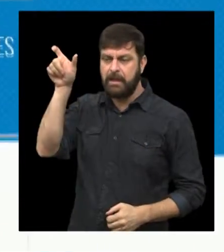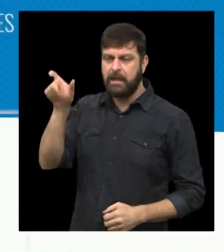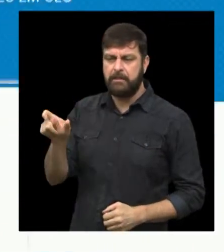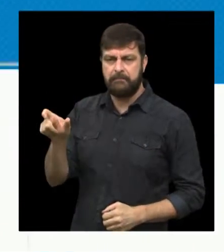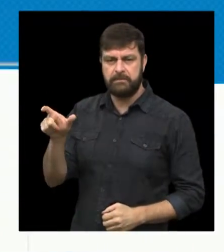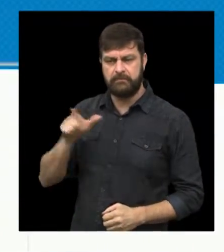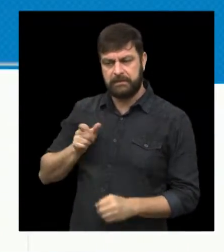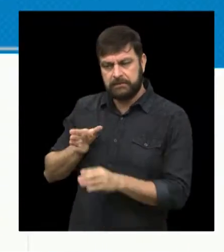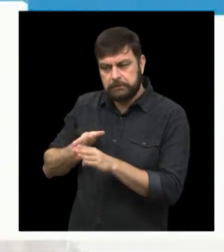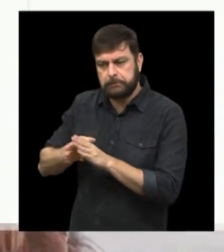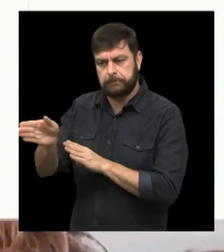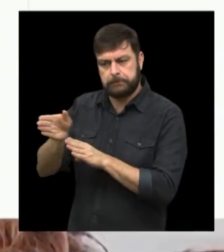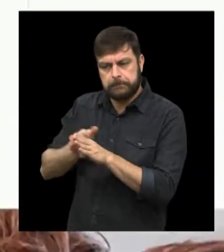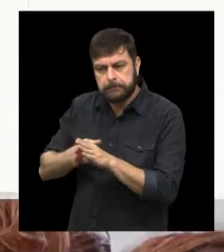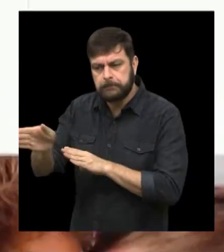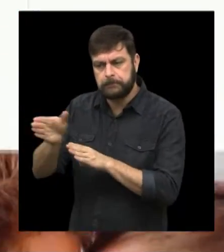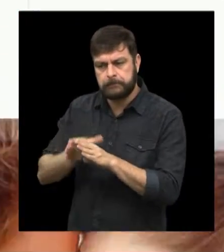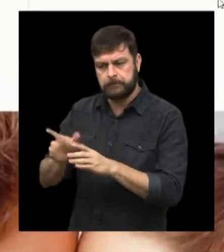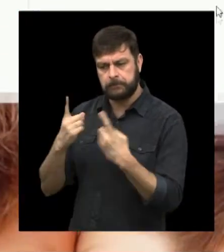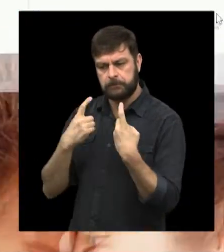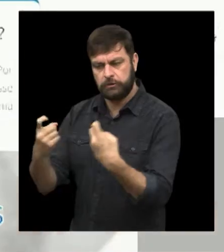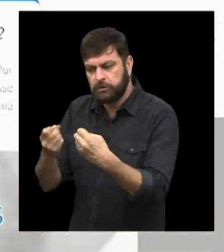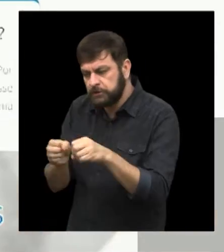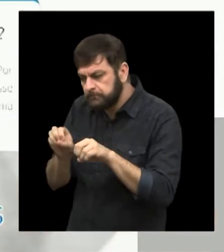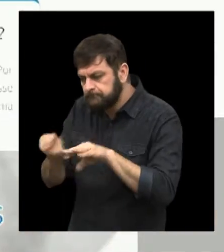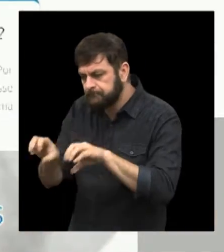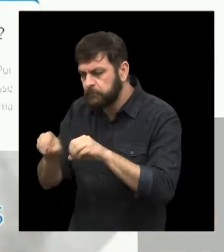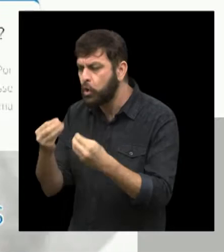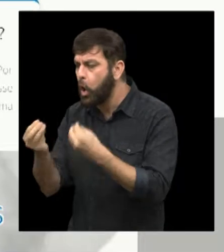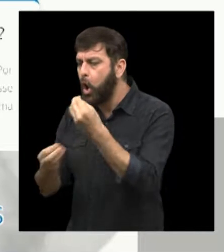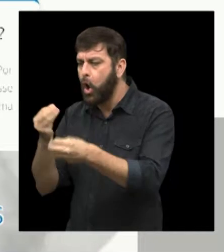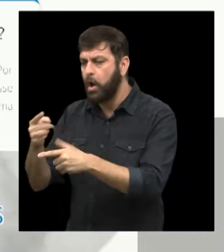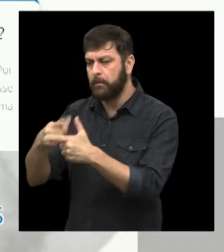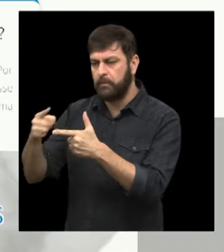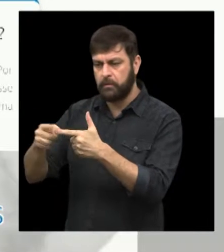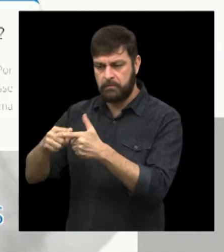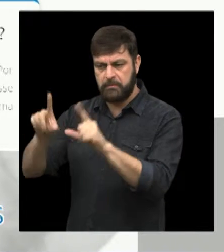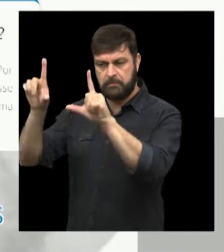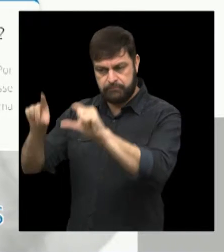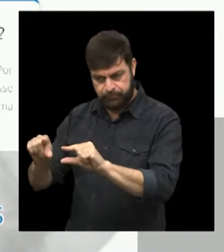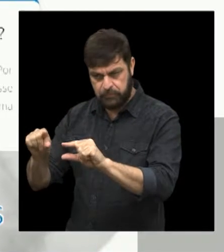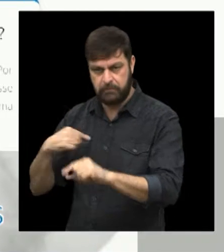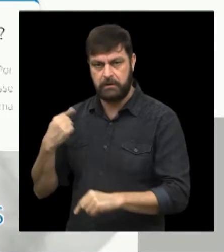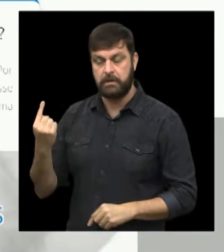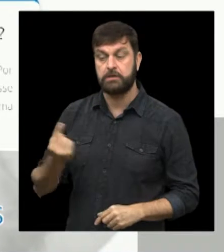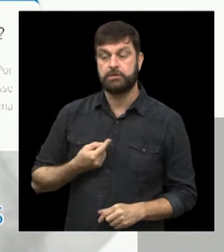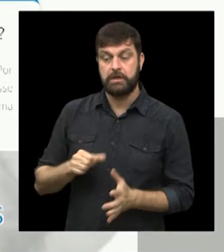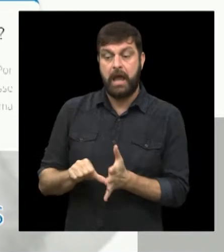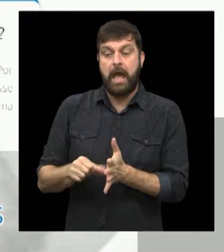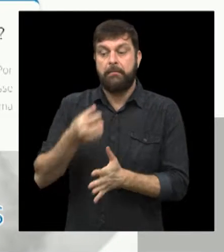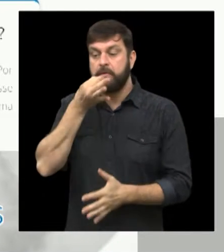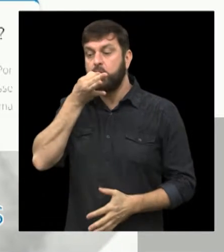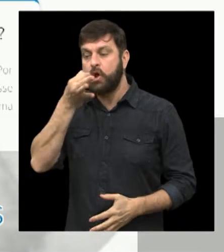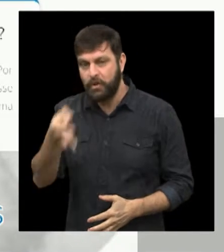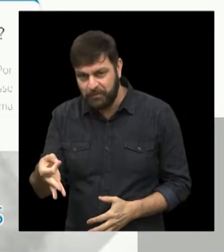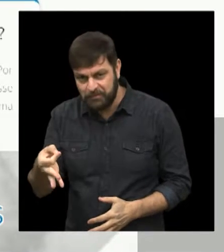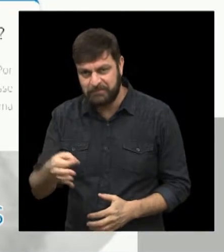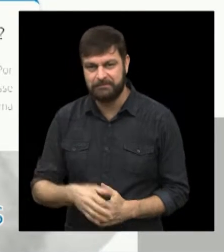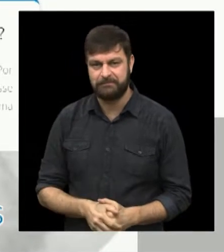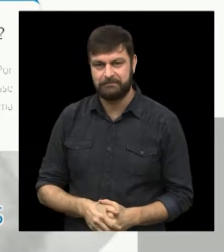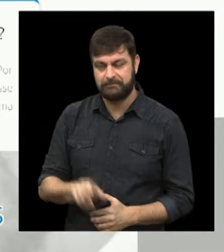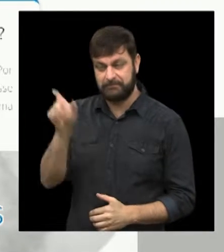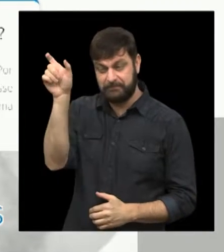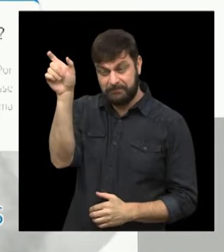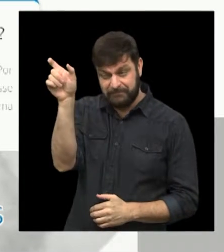receber várias dicas de como resolver o problema. Uma das primeiras coisas que a gente sugere é que a pessoa